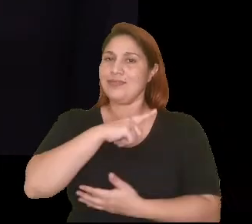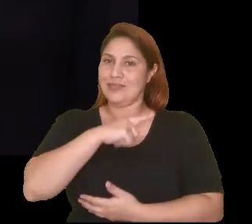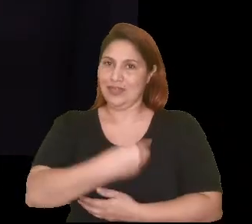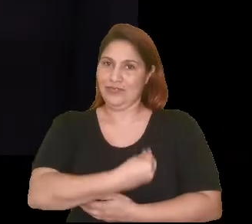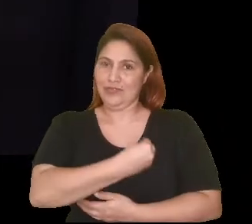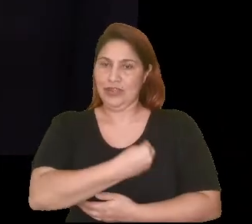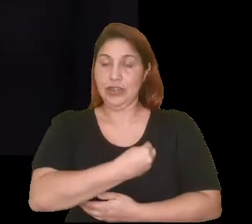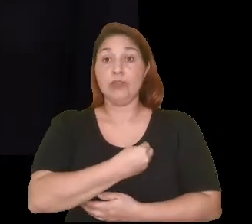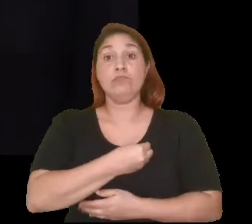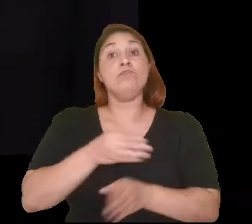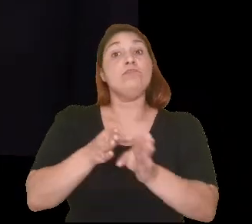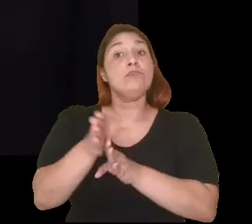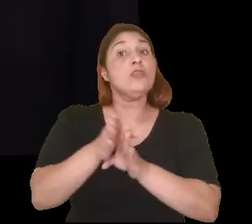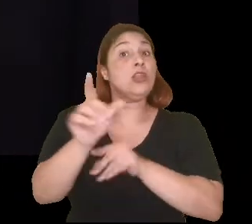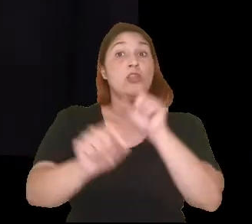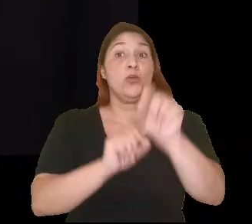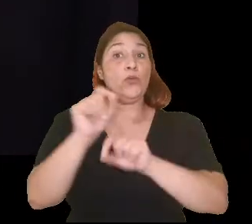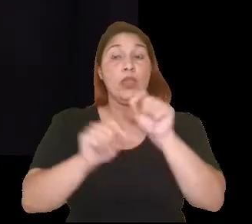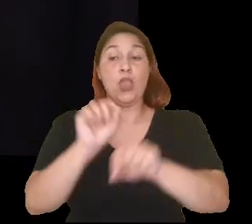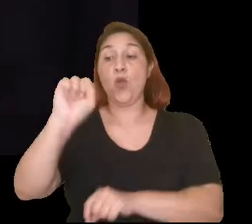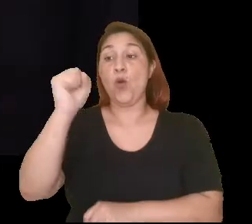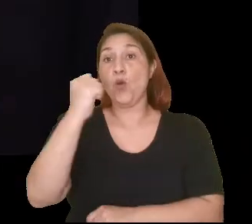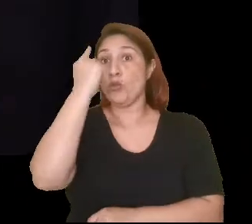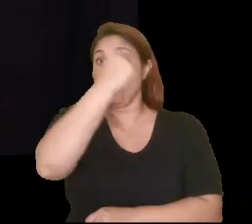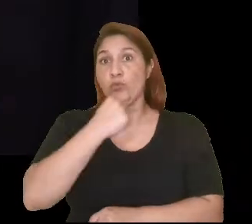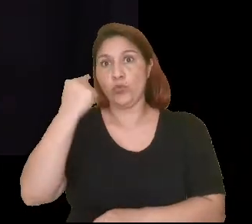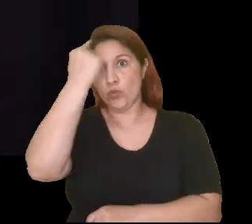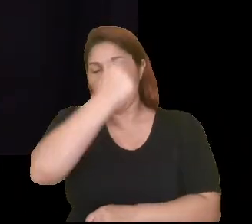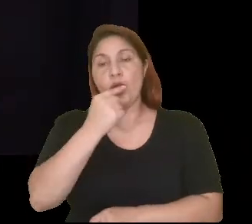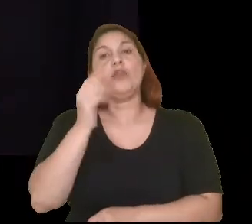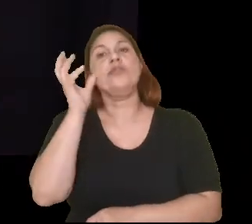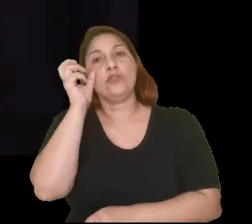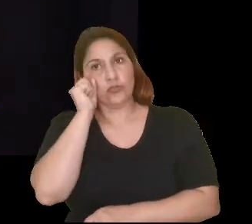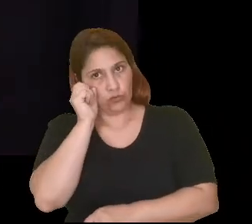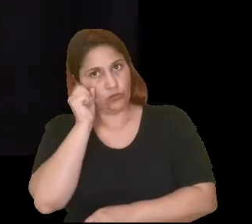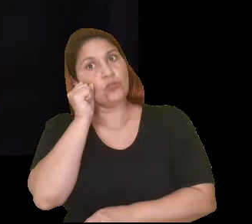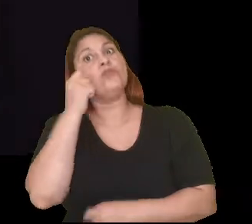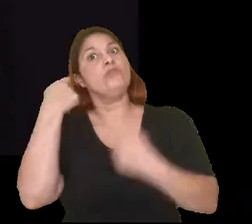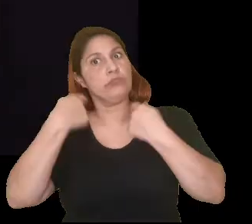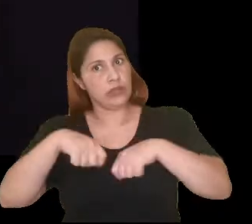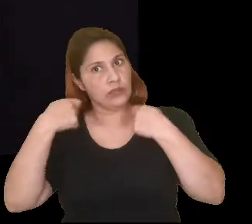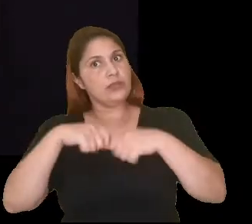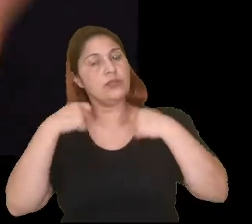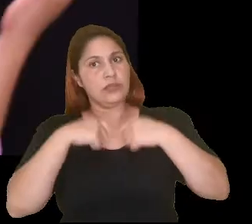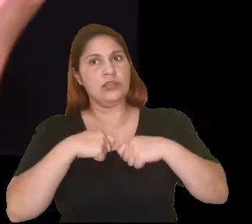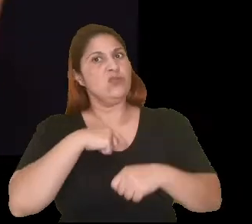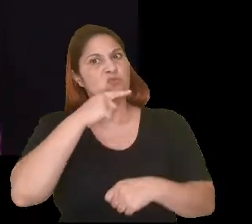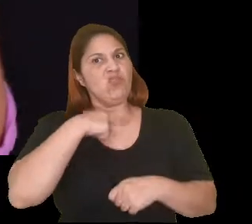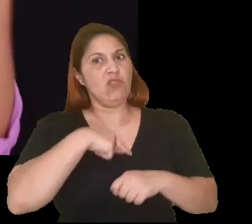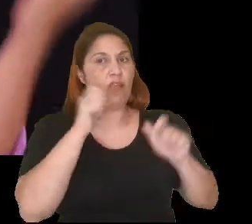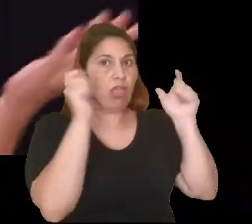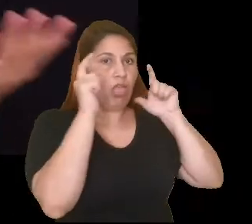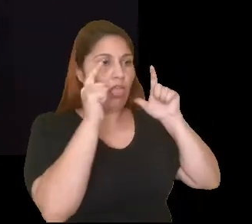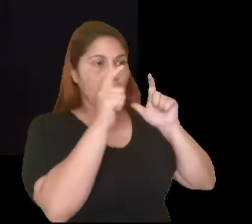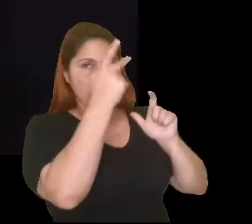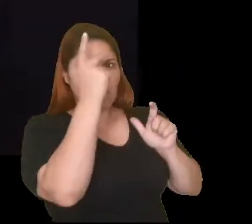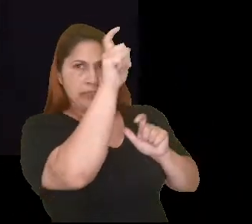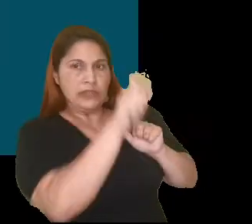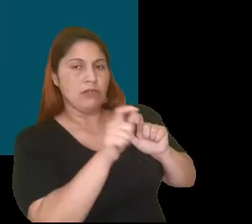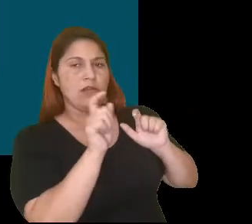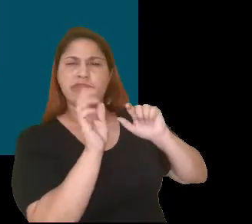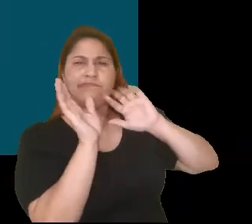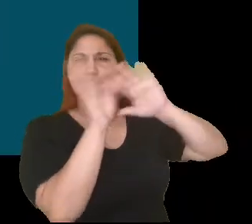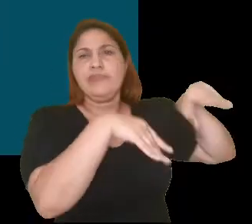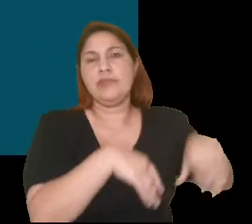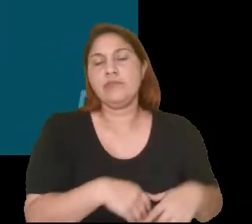genérica de 8 horas de sono diárias é válida e não deve ser suprimida por ninguém, visto que ninguém vale as horas de sono que a gente